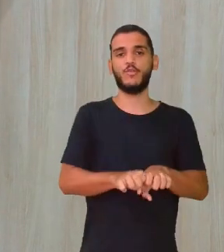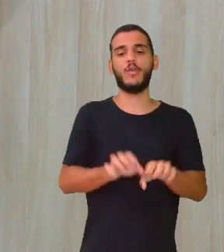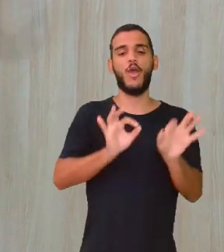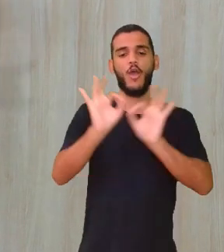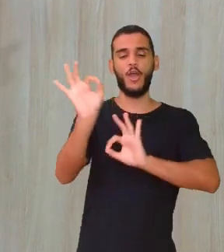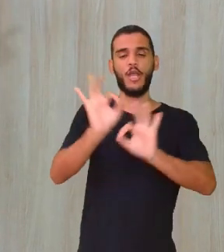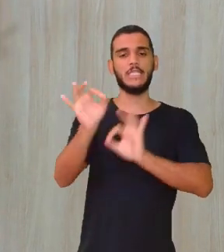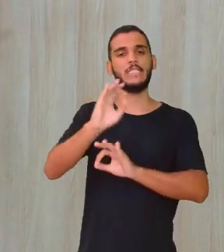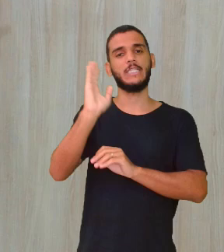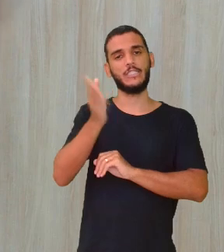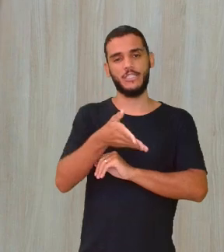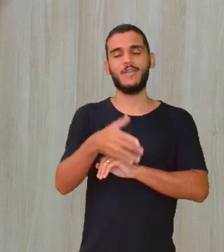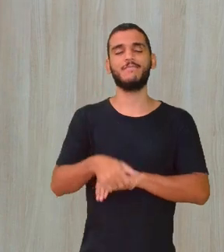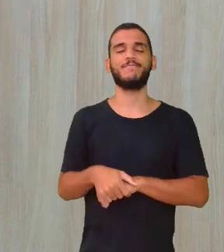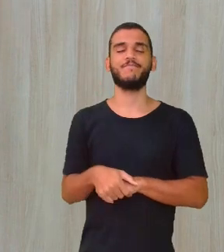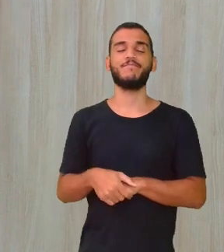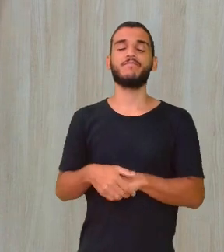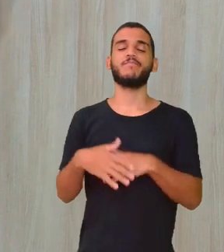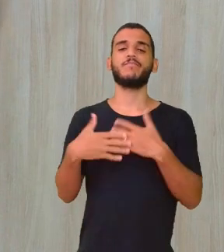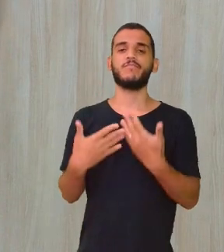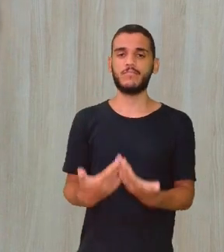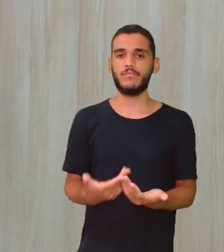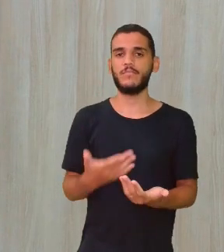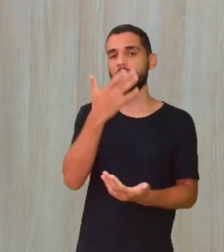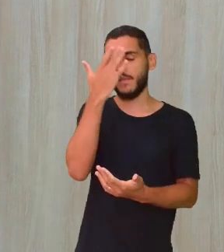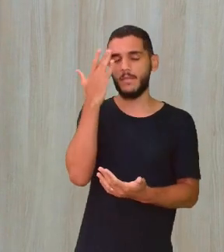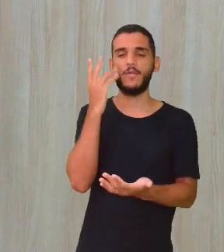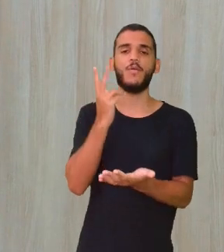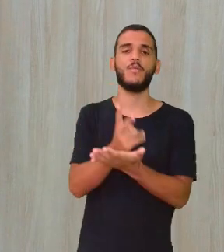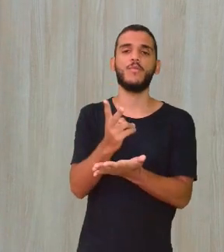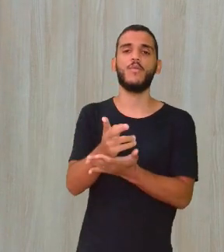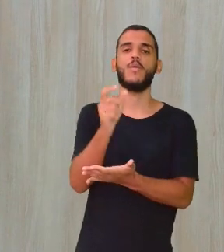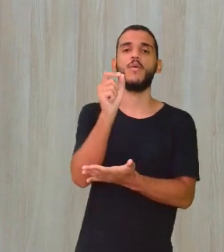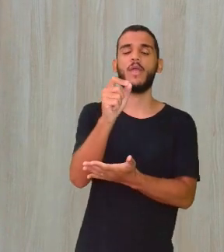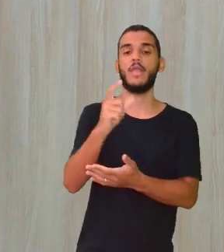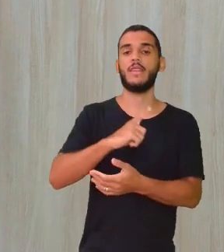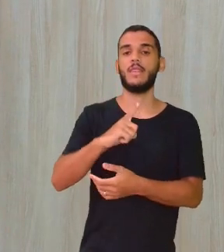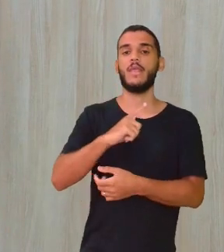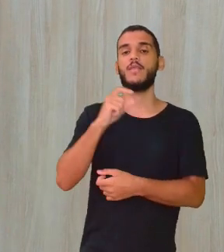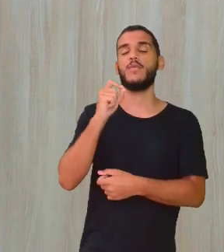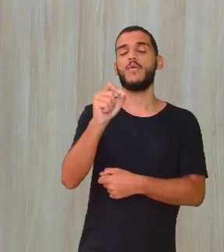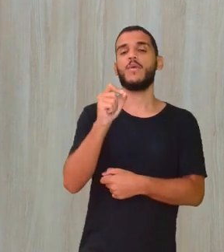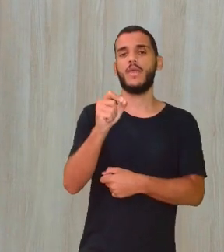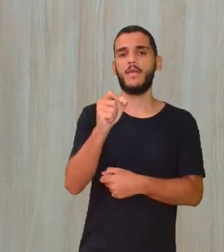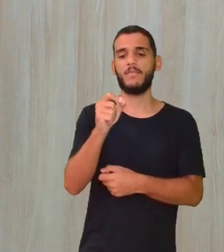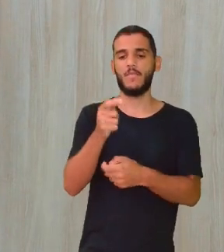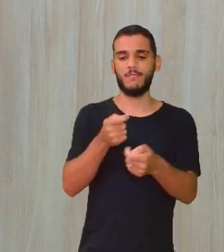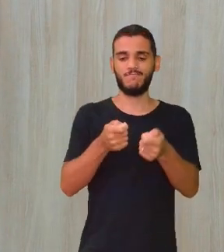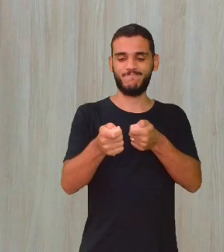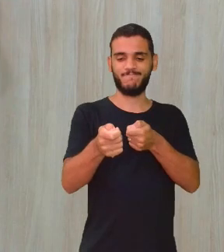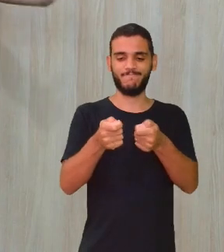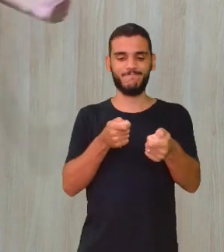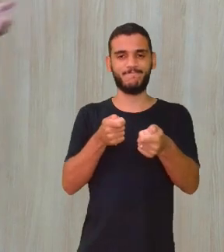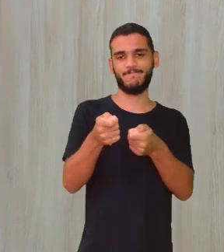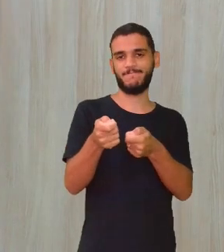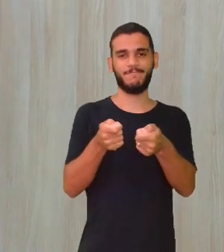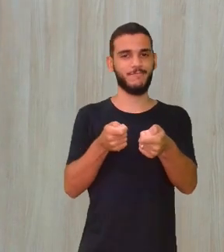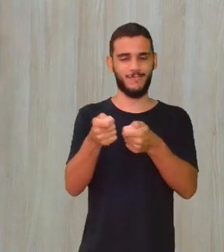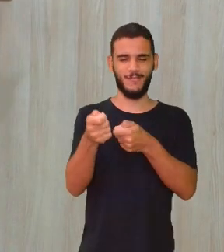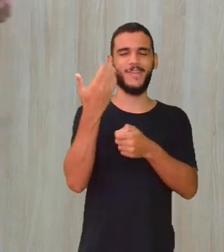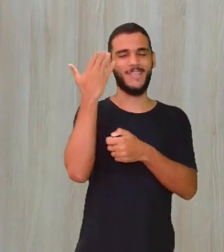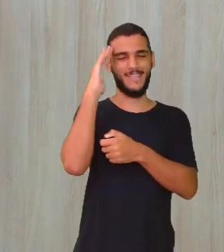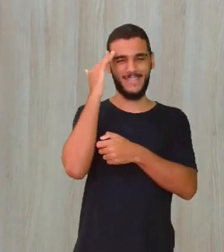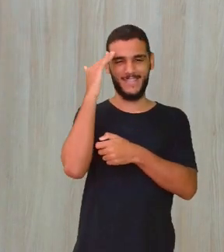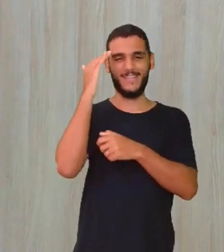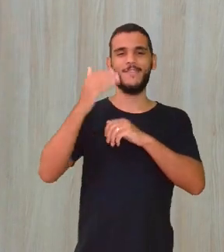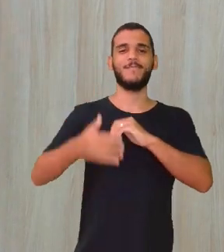tal como ela é. E aí você continua tendo poder circulando entre algumas classes e menos poder em outras